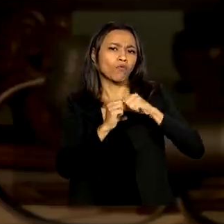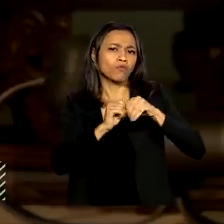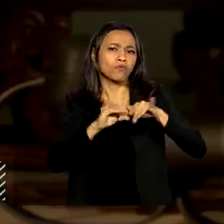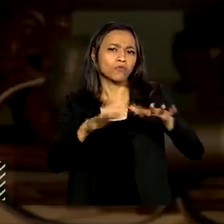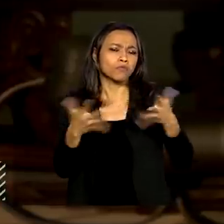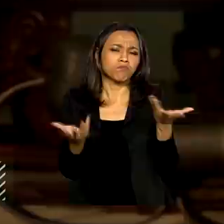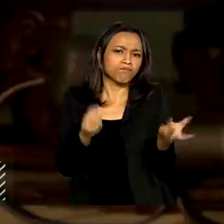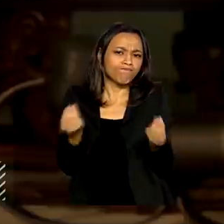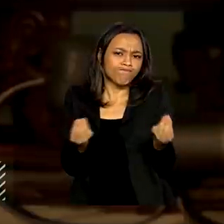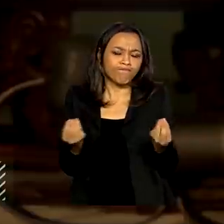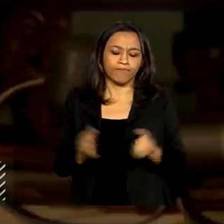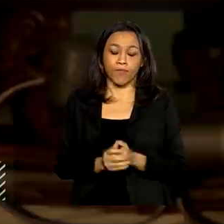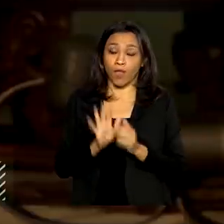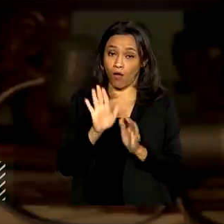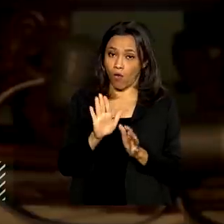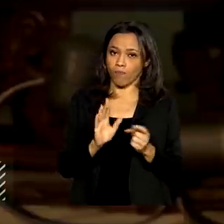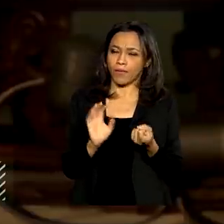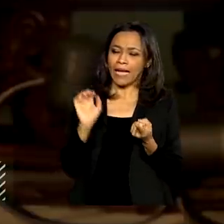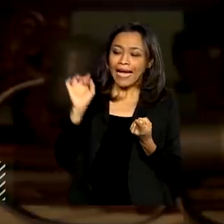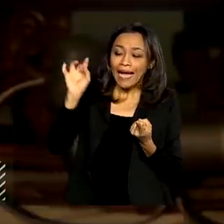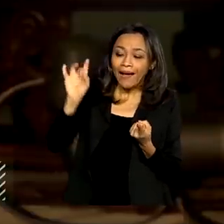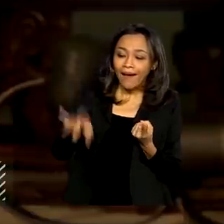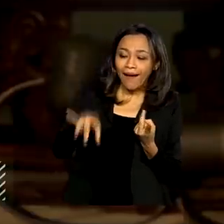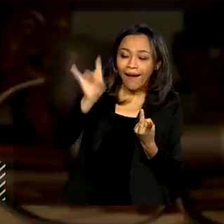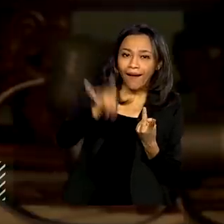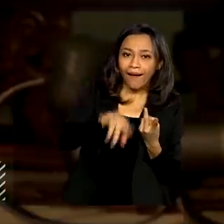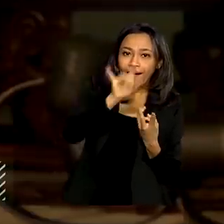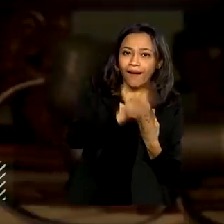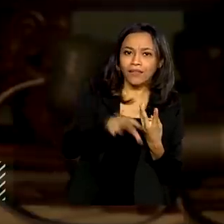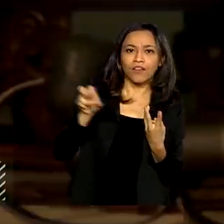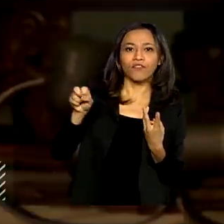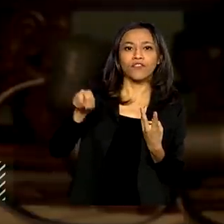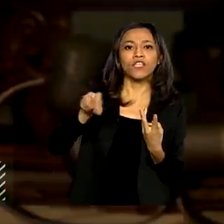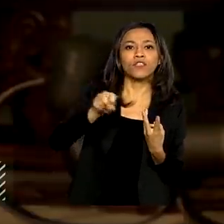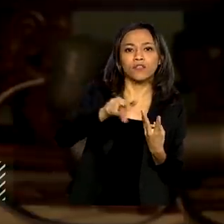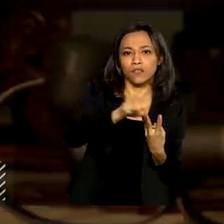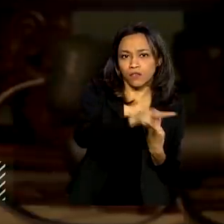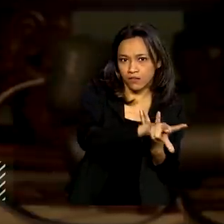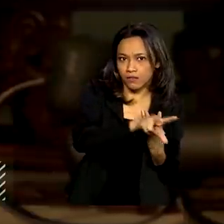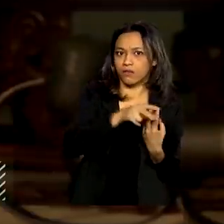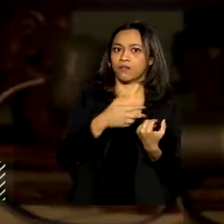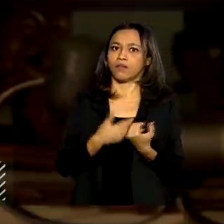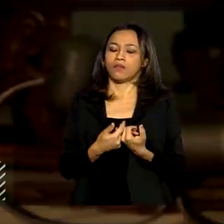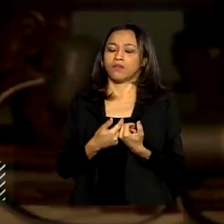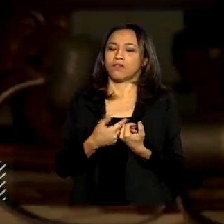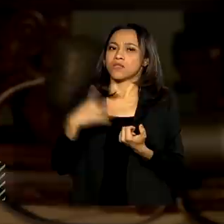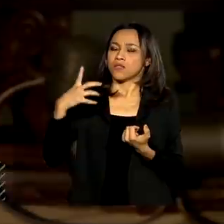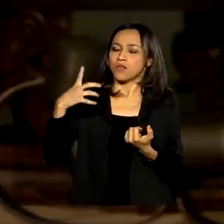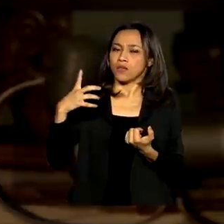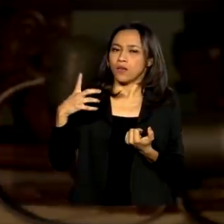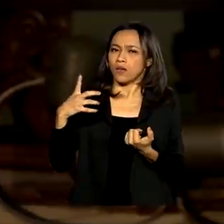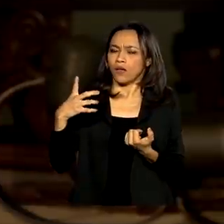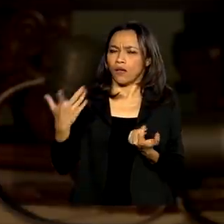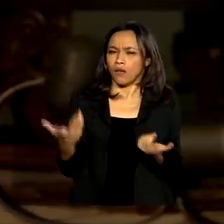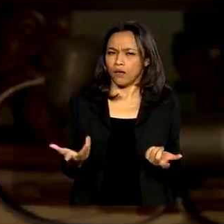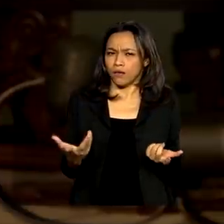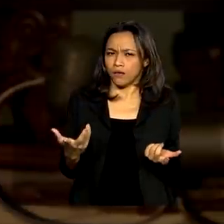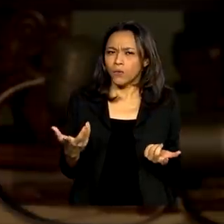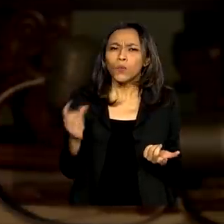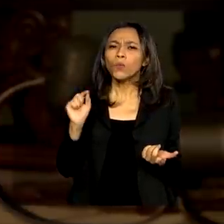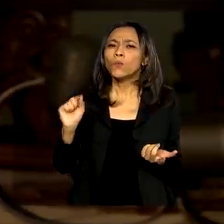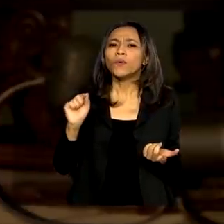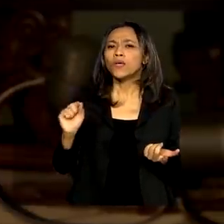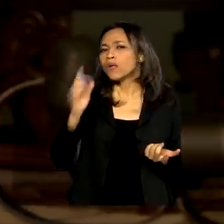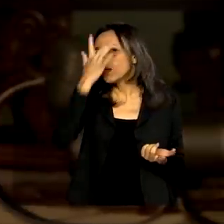Veja bem, cada vírus, aliás, tem um número astronômico, a previsão, o que o